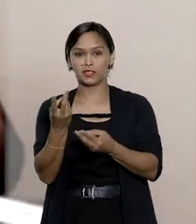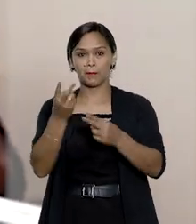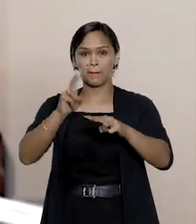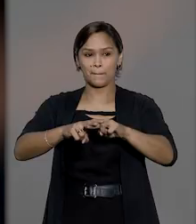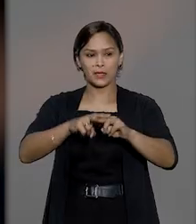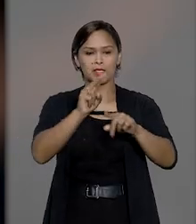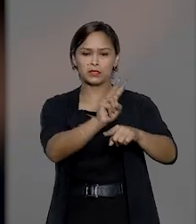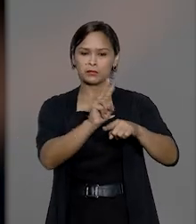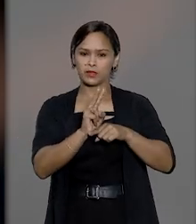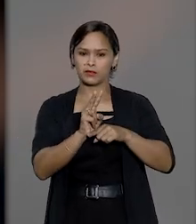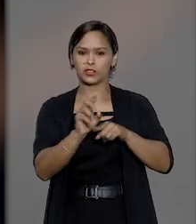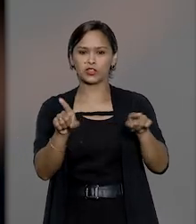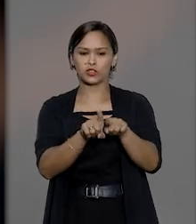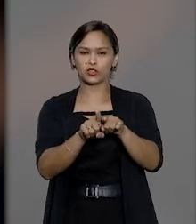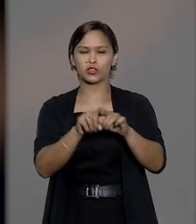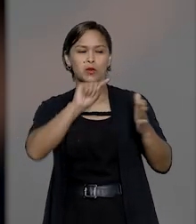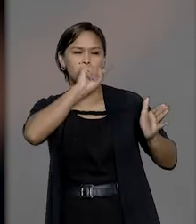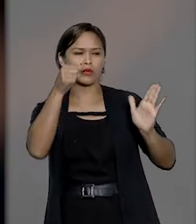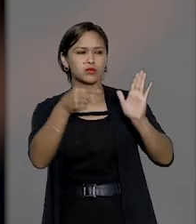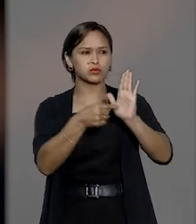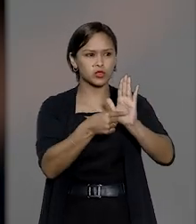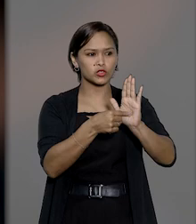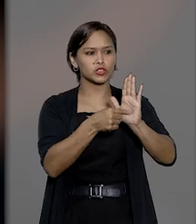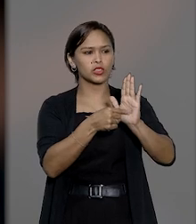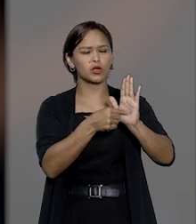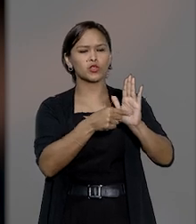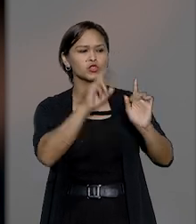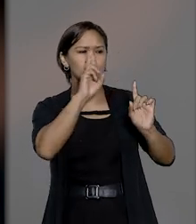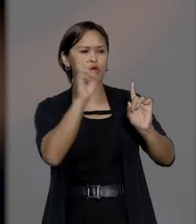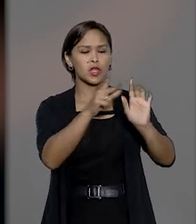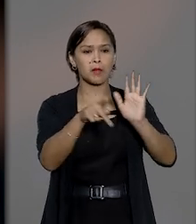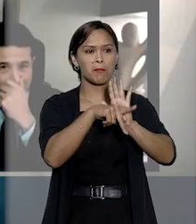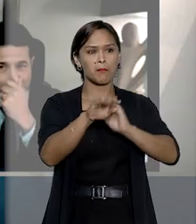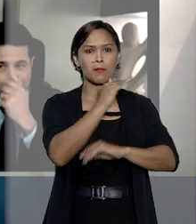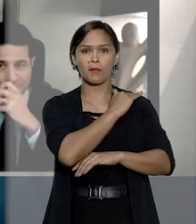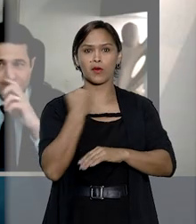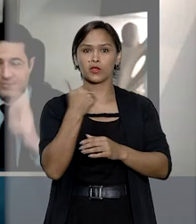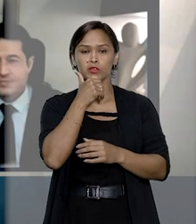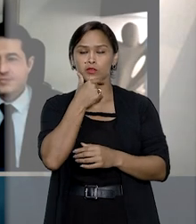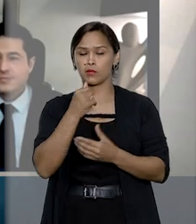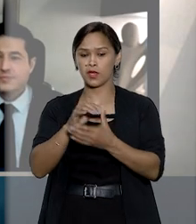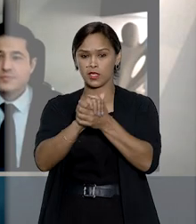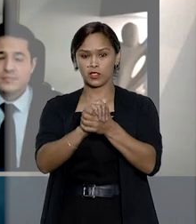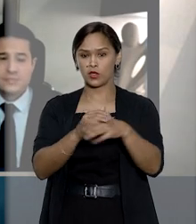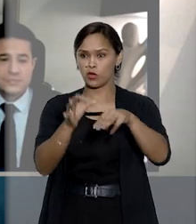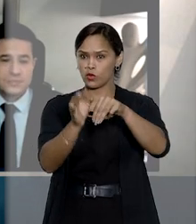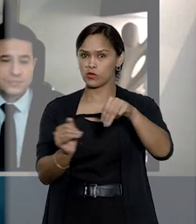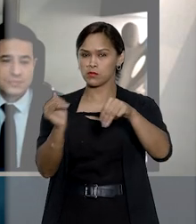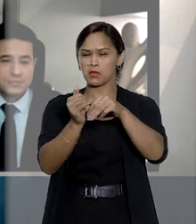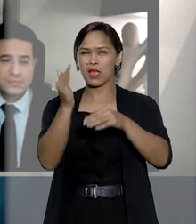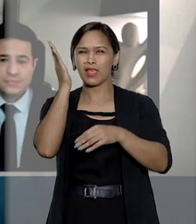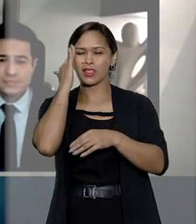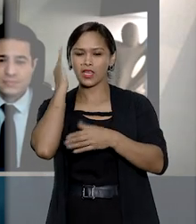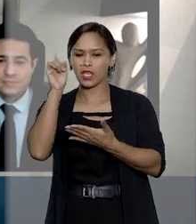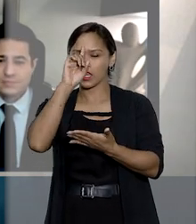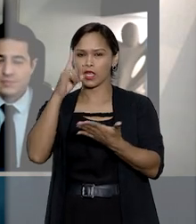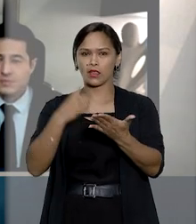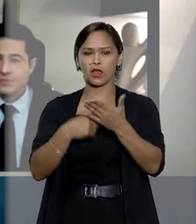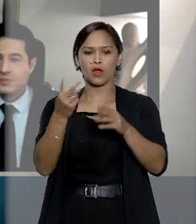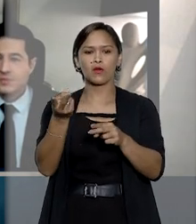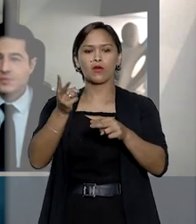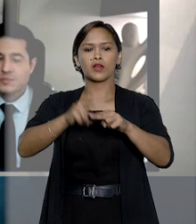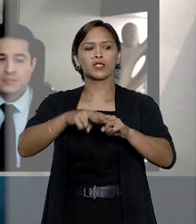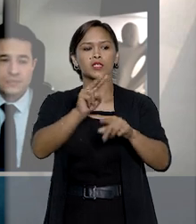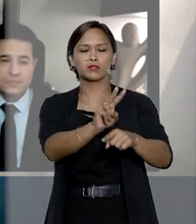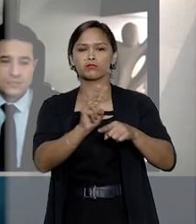preventivamente sob a acusação de ordenar a morte do próprio marido. Para os ministros, a decisão que decretou a prisão